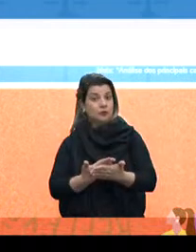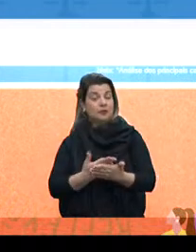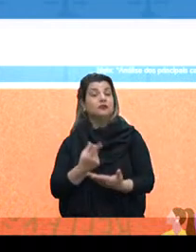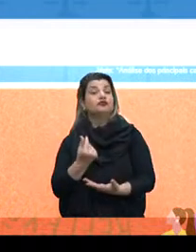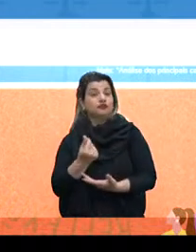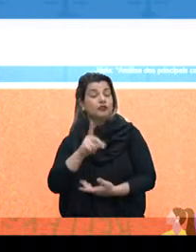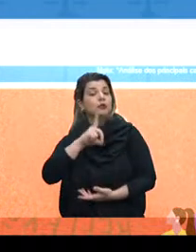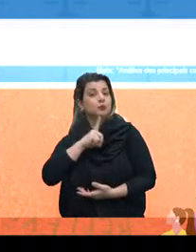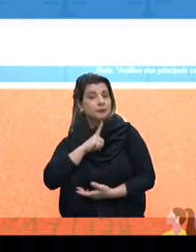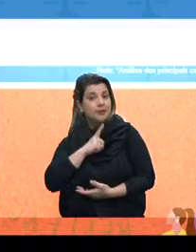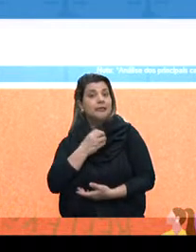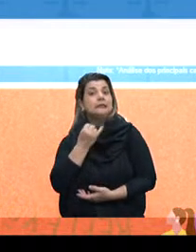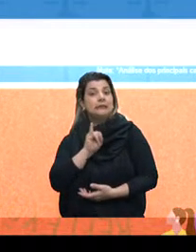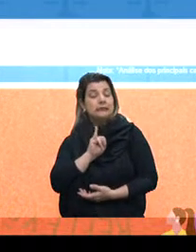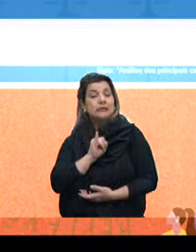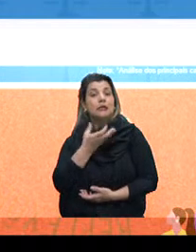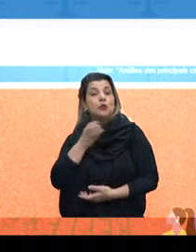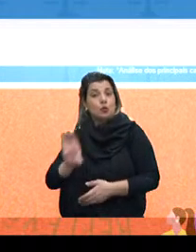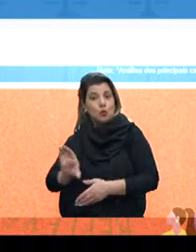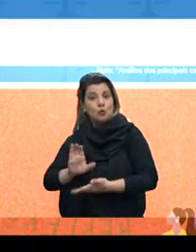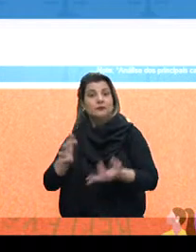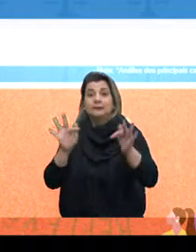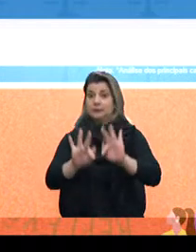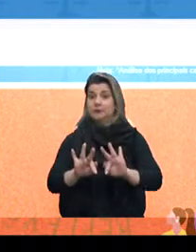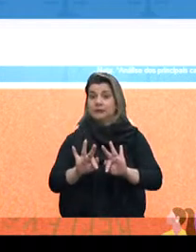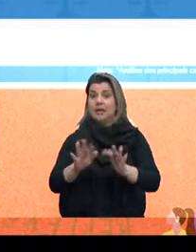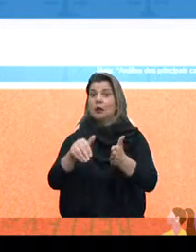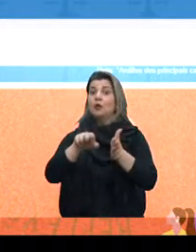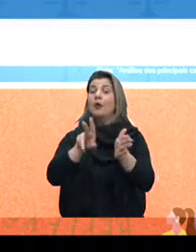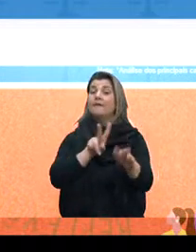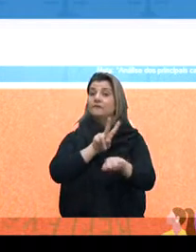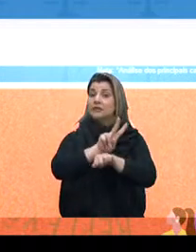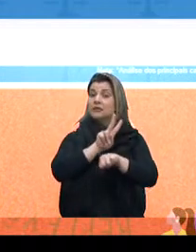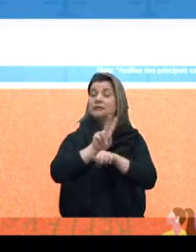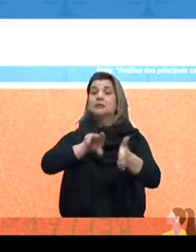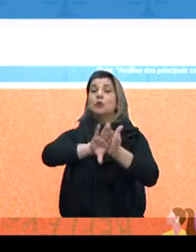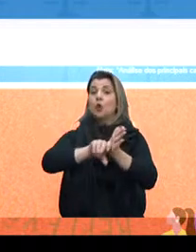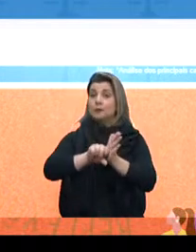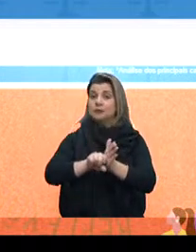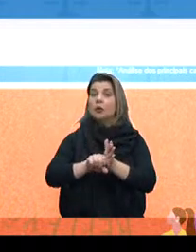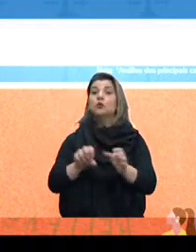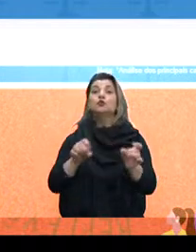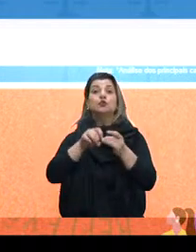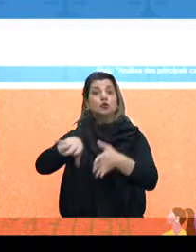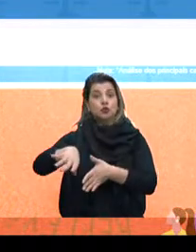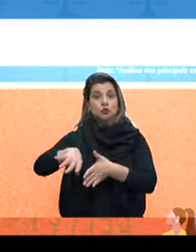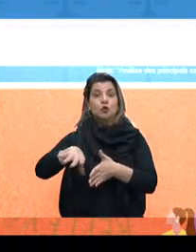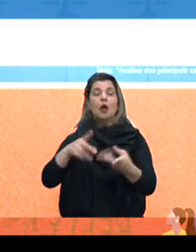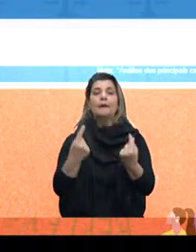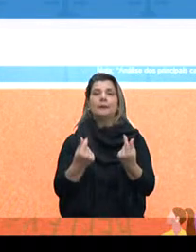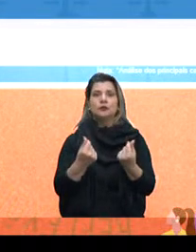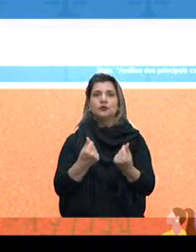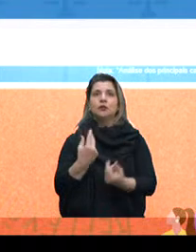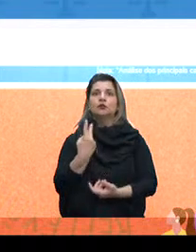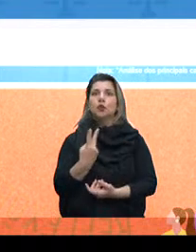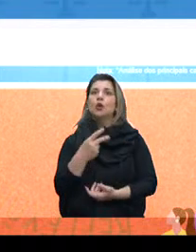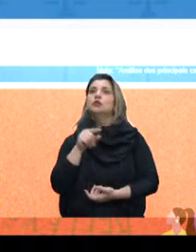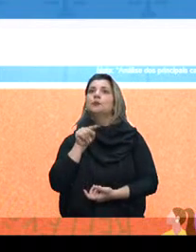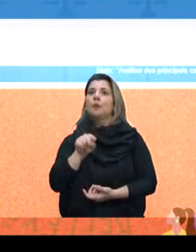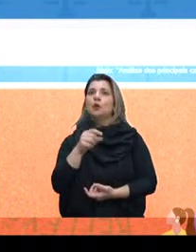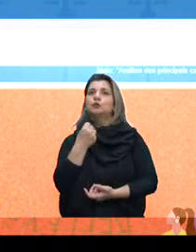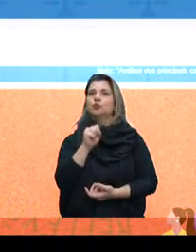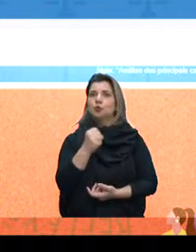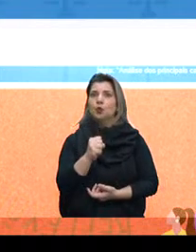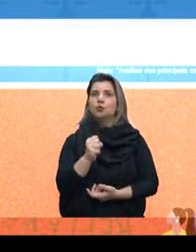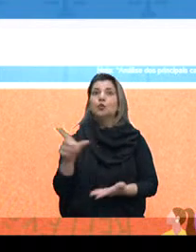tem, se combater a fiscalização e a corrupção, sobra dinheiro para políticas públicas, para desigualdade. 2.8 vão para o tema